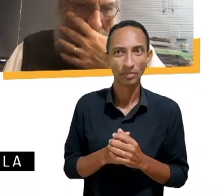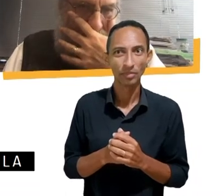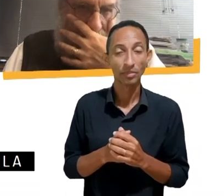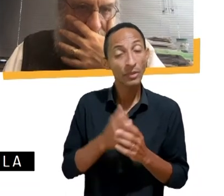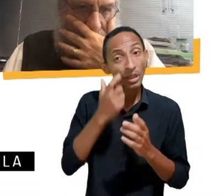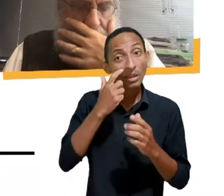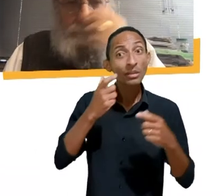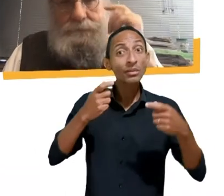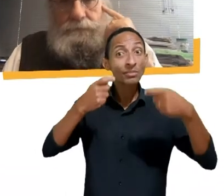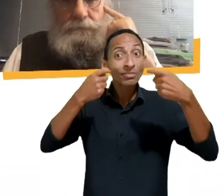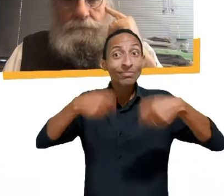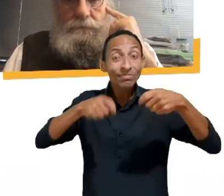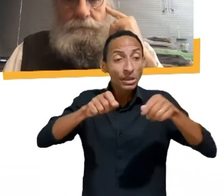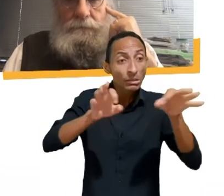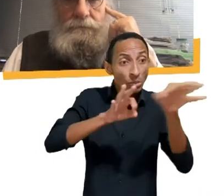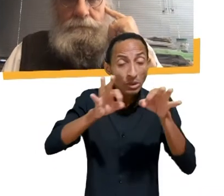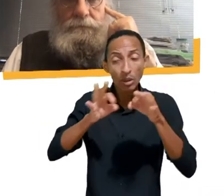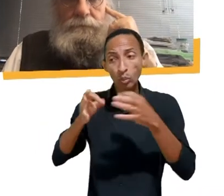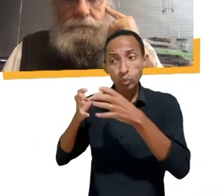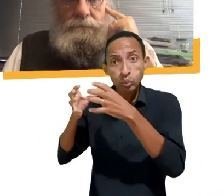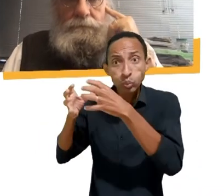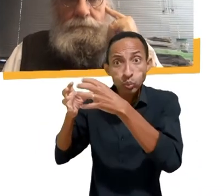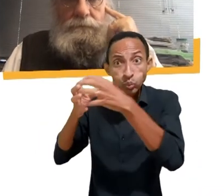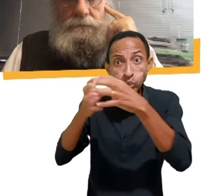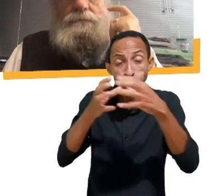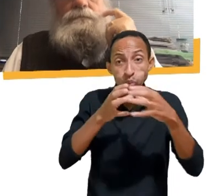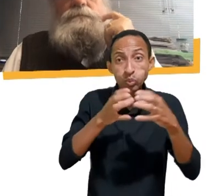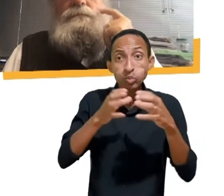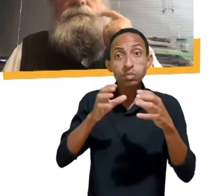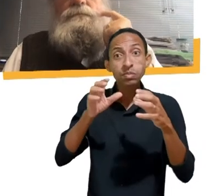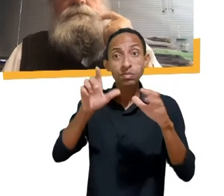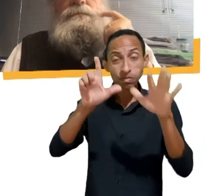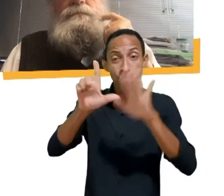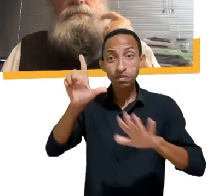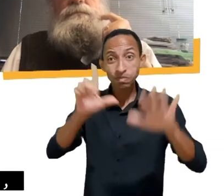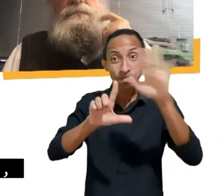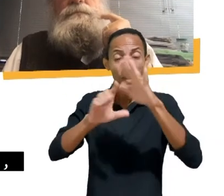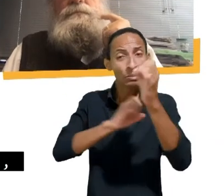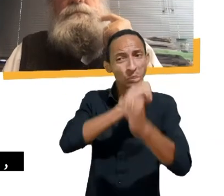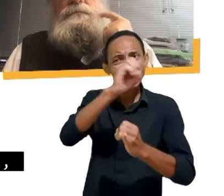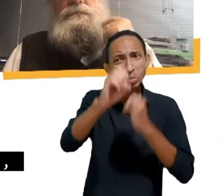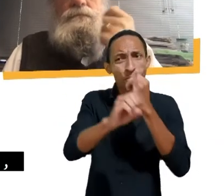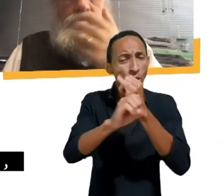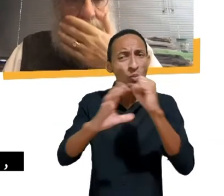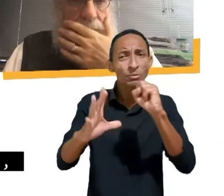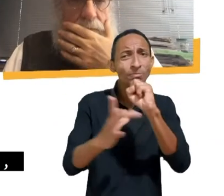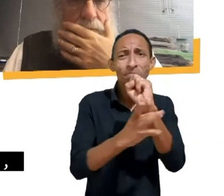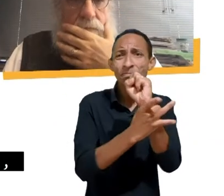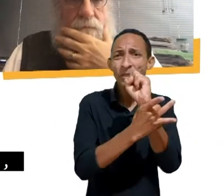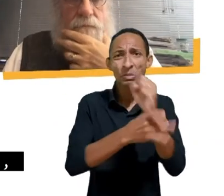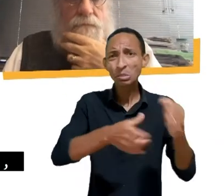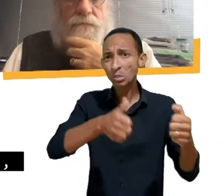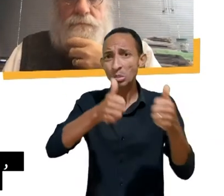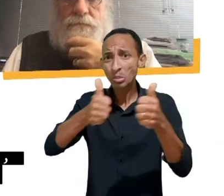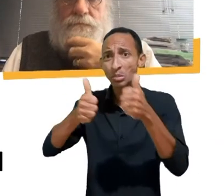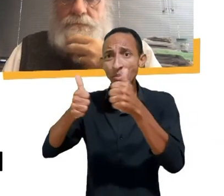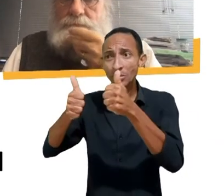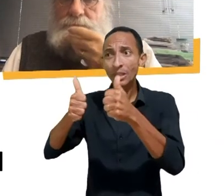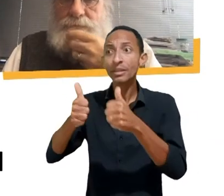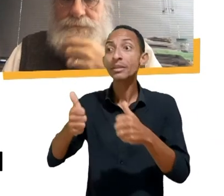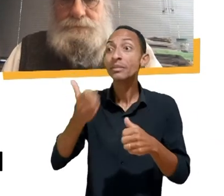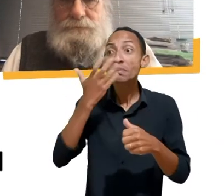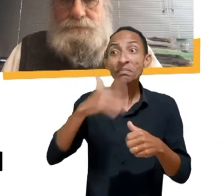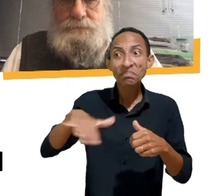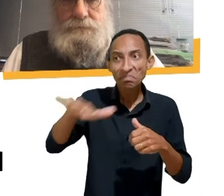agentes do ecossistema digital para que a internet seja mais protetiva e promotora de direitos de crianças e adolescentes?